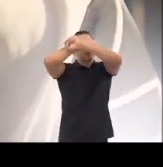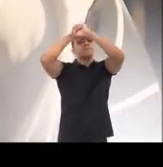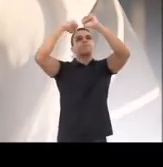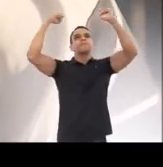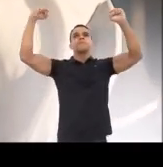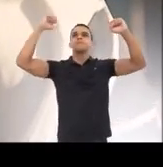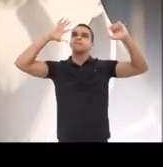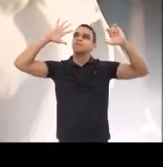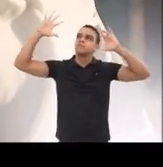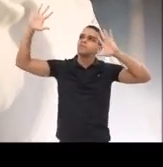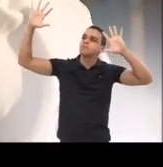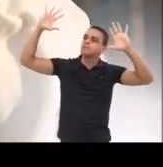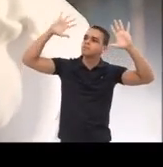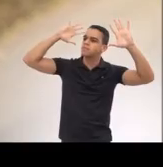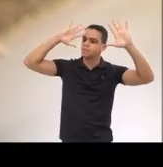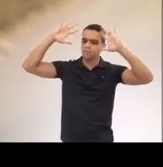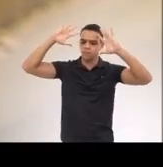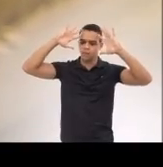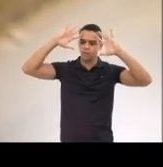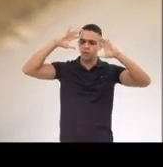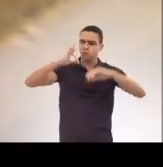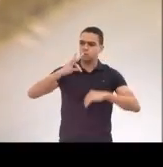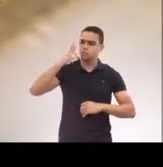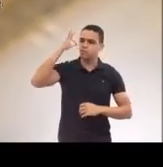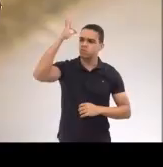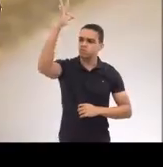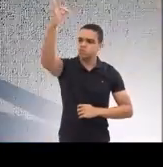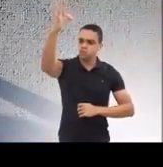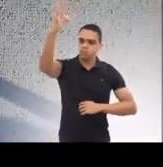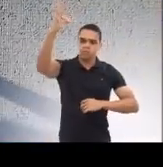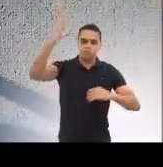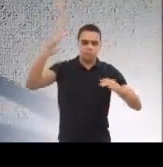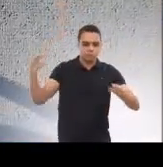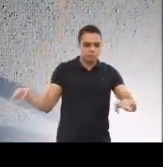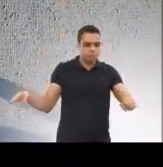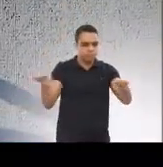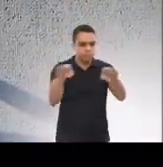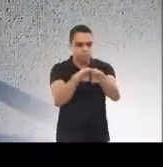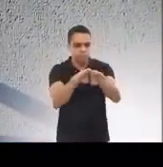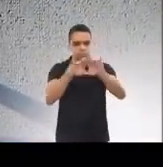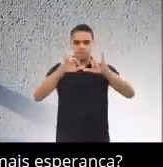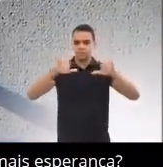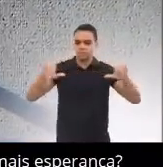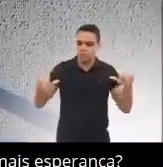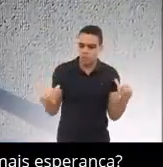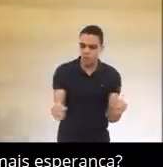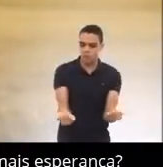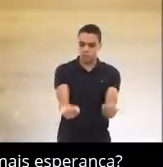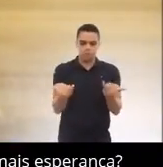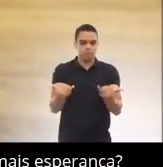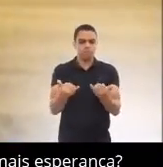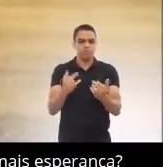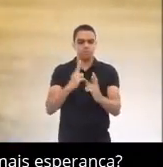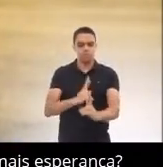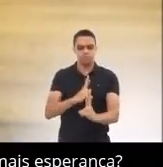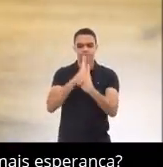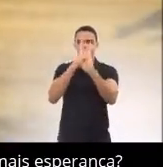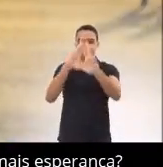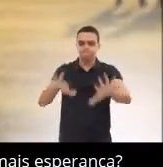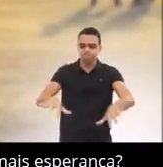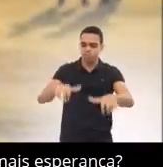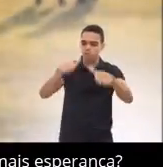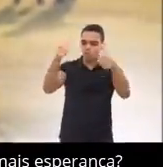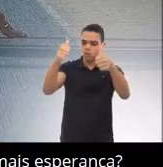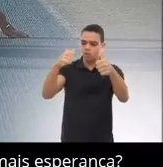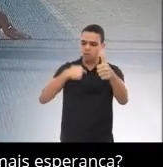motiva todos os dias, que nos faz acordar pela manhã e perguntar como posso contribuir por